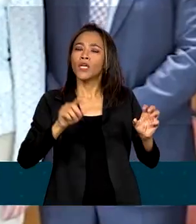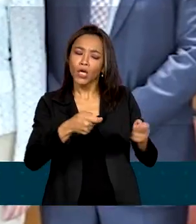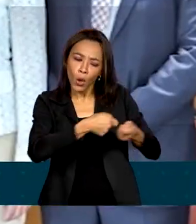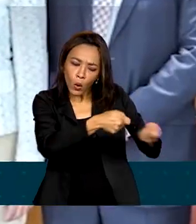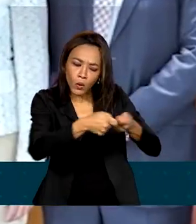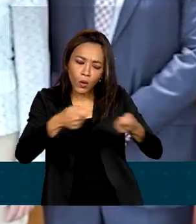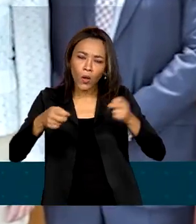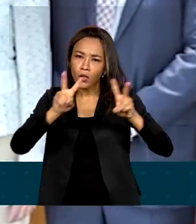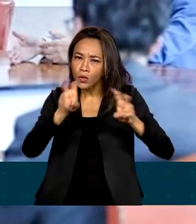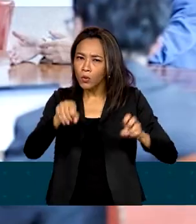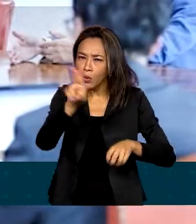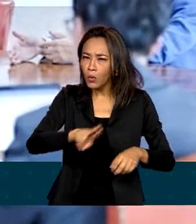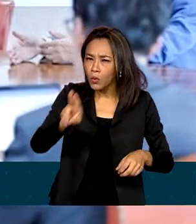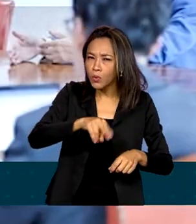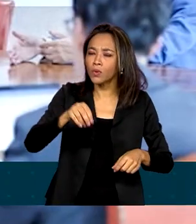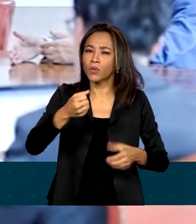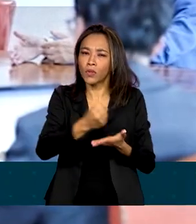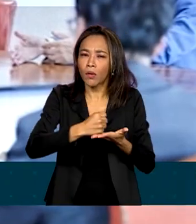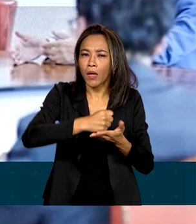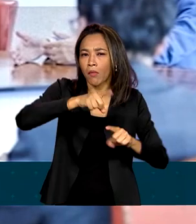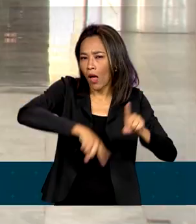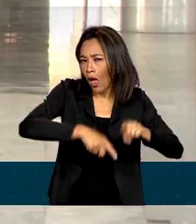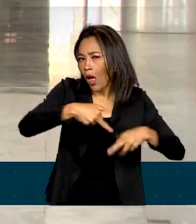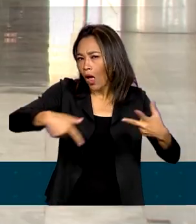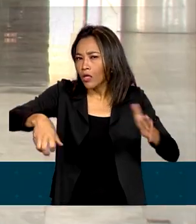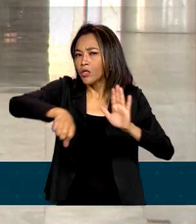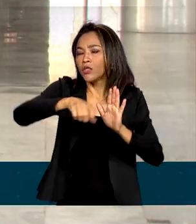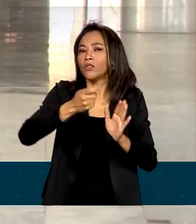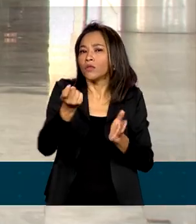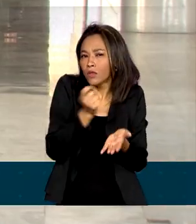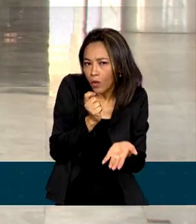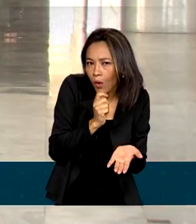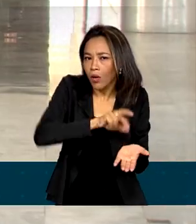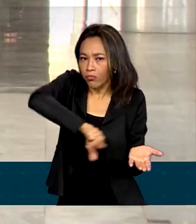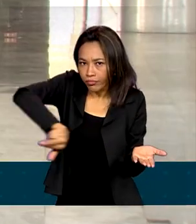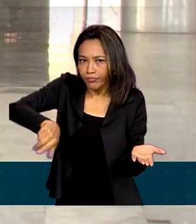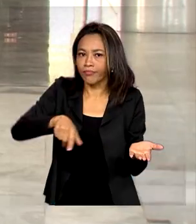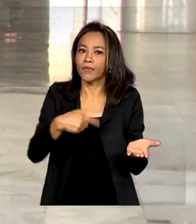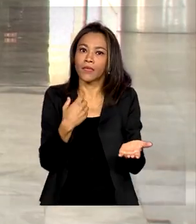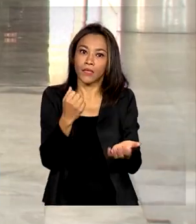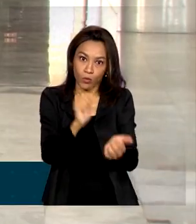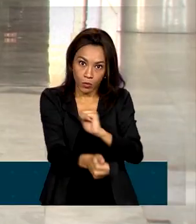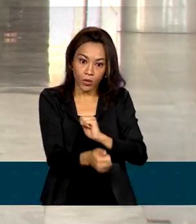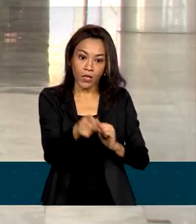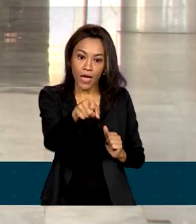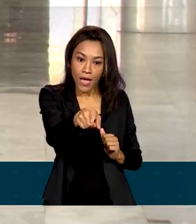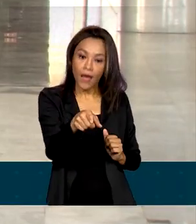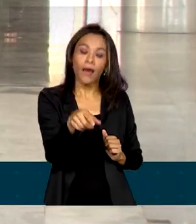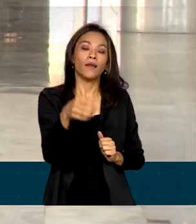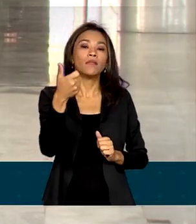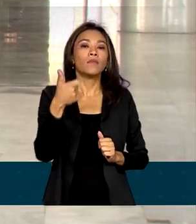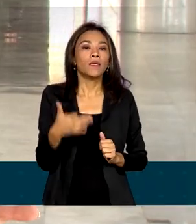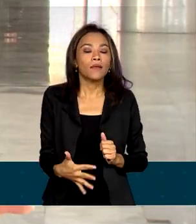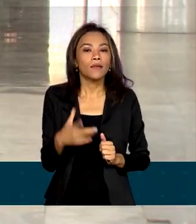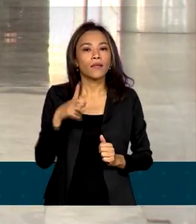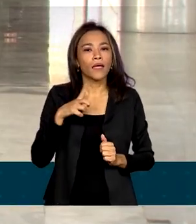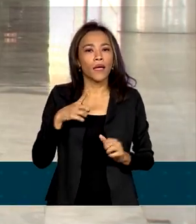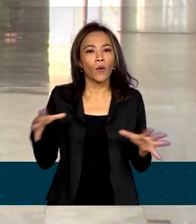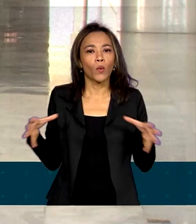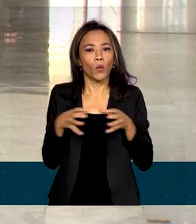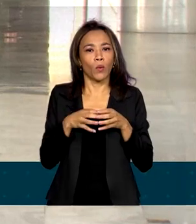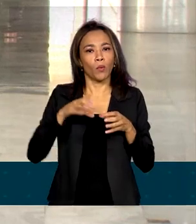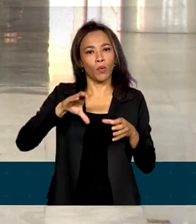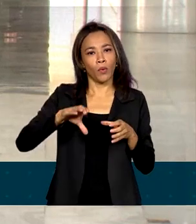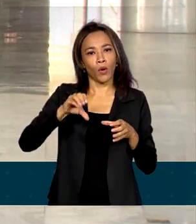e com o presidente Lula no Palácio do Planalto. A agência é uma organização independente, liderada pelo COI, o